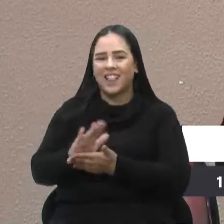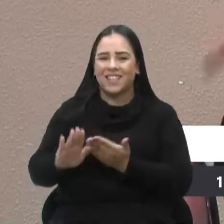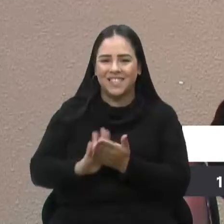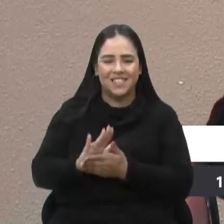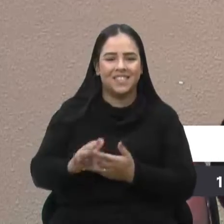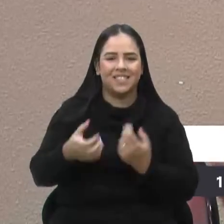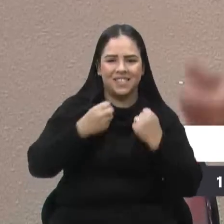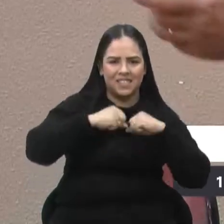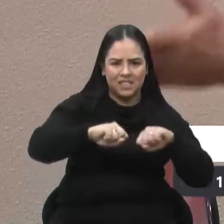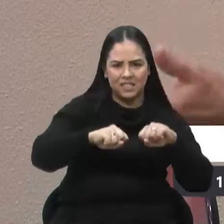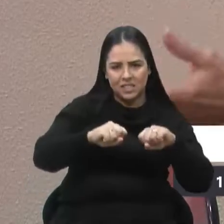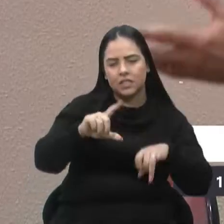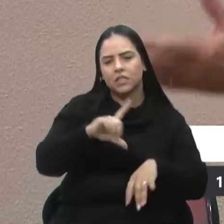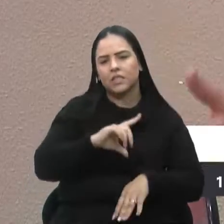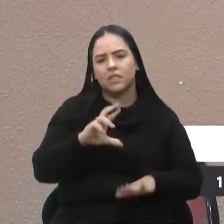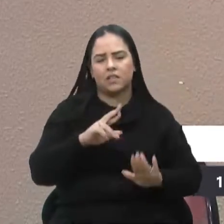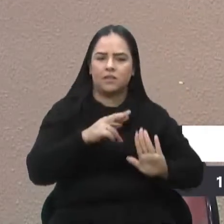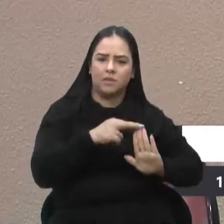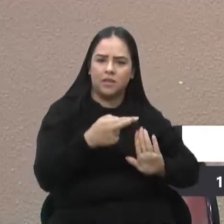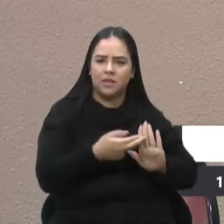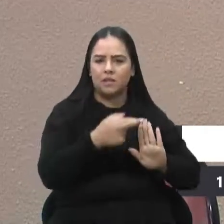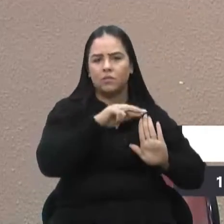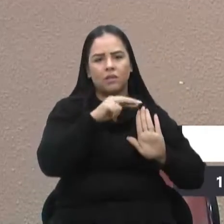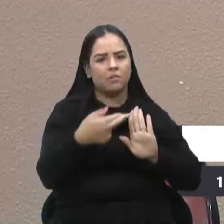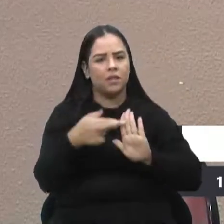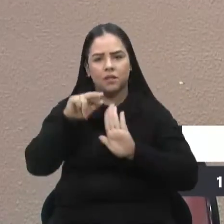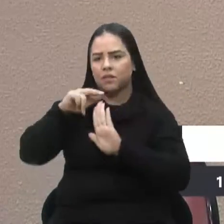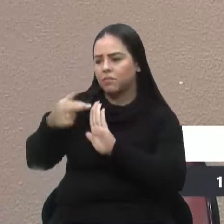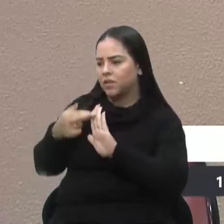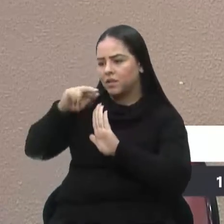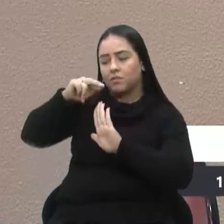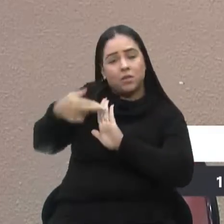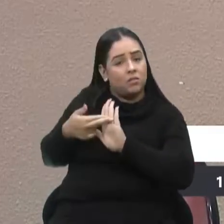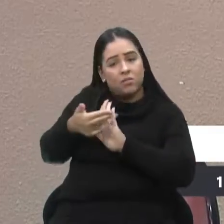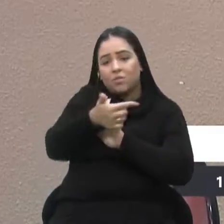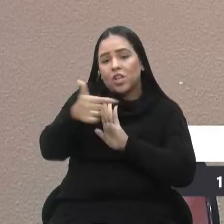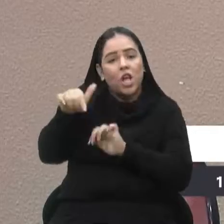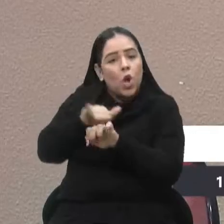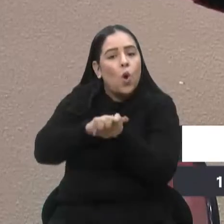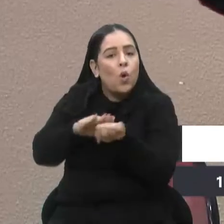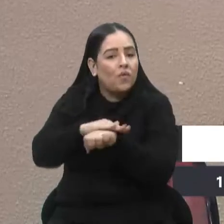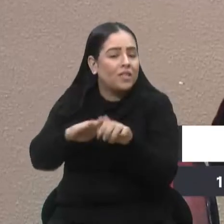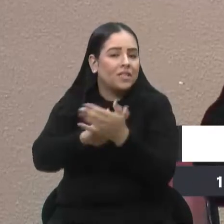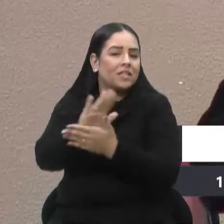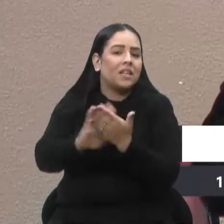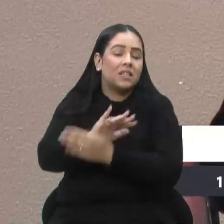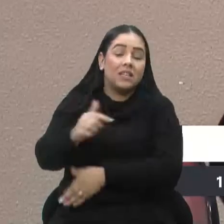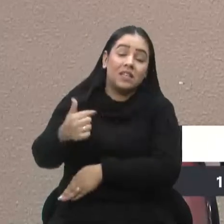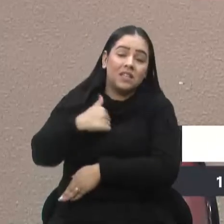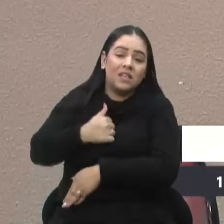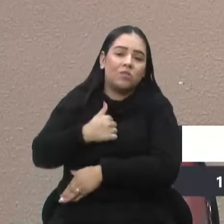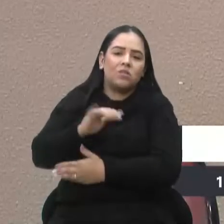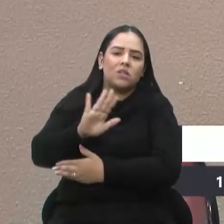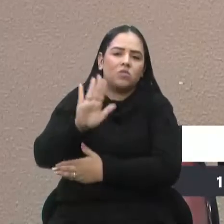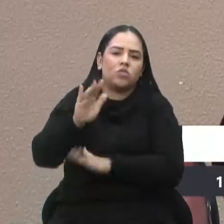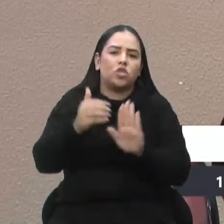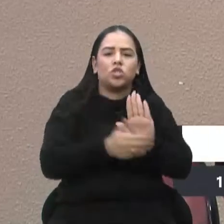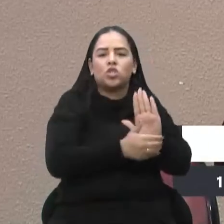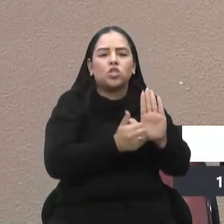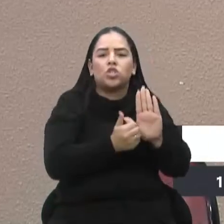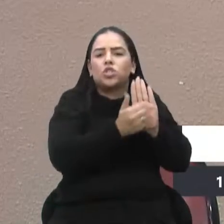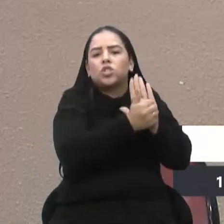Aí era requerimento, requerimento, requerimento. E eu não estou tirando autonomia de cada vereador, independente de quem seja.